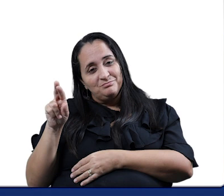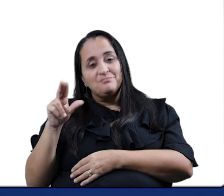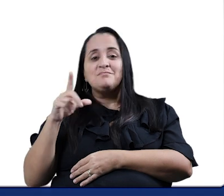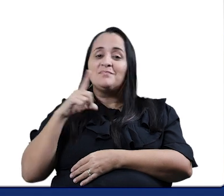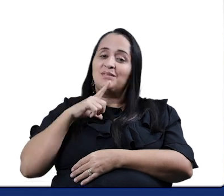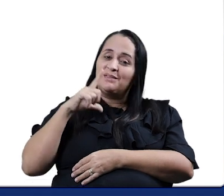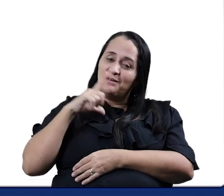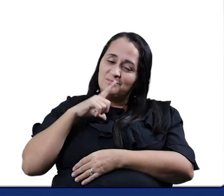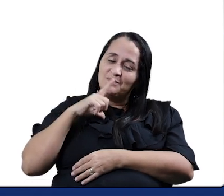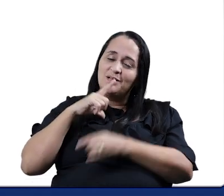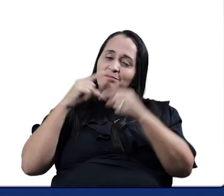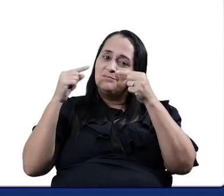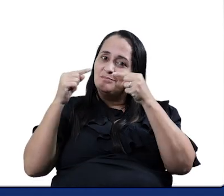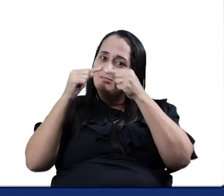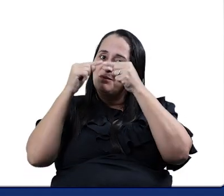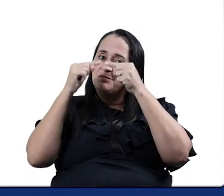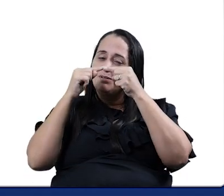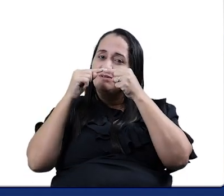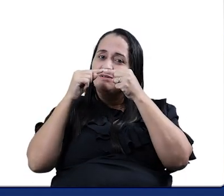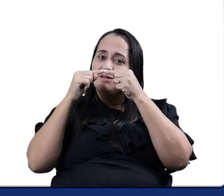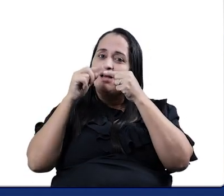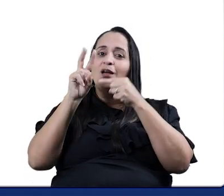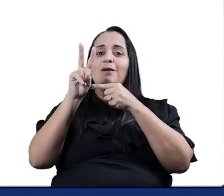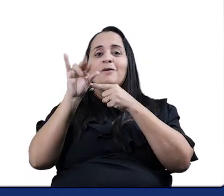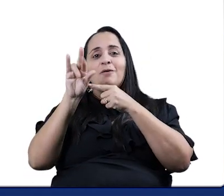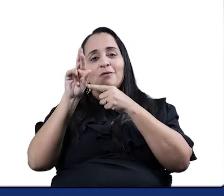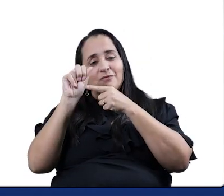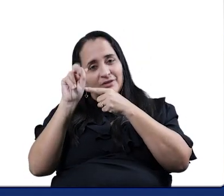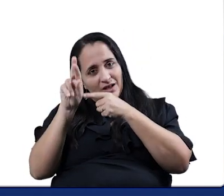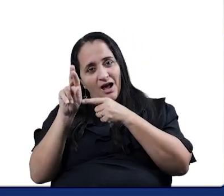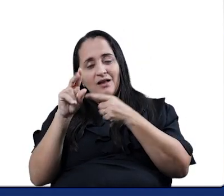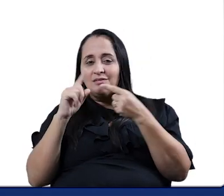Rima também com remar. E com virar.